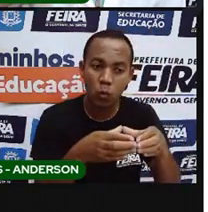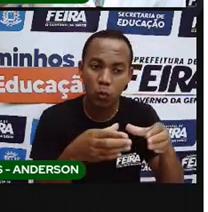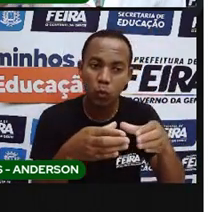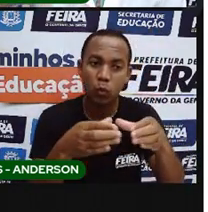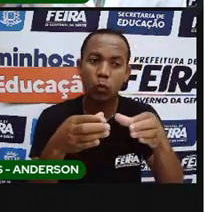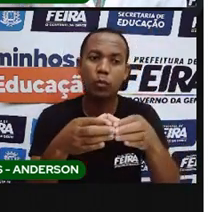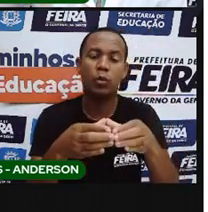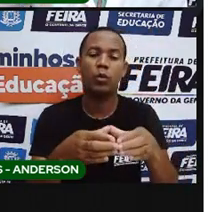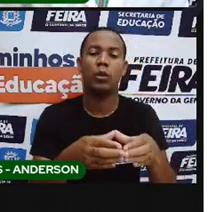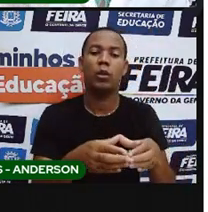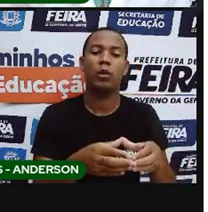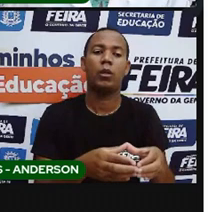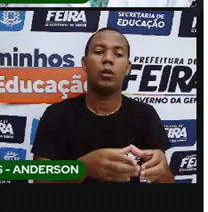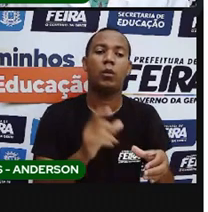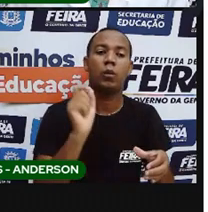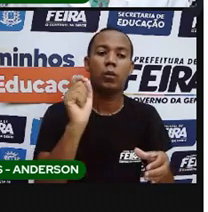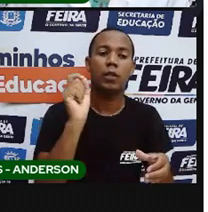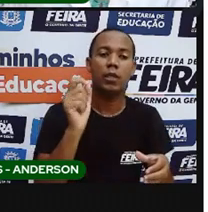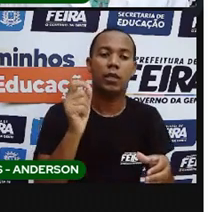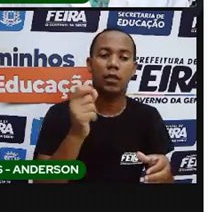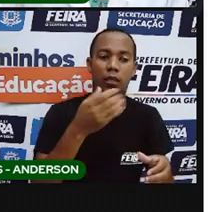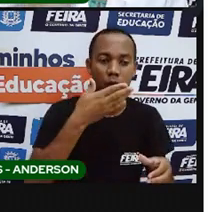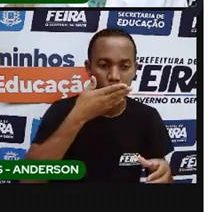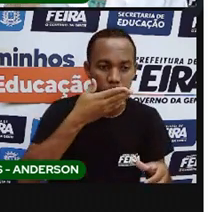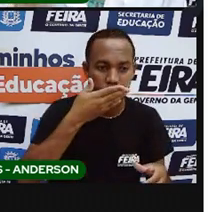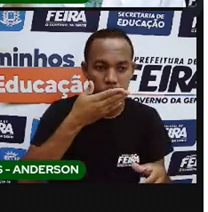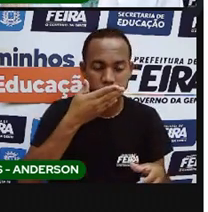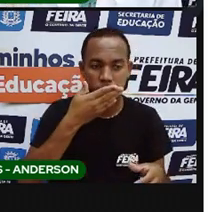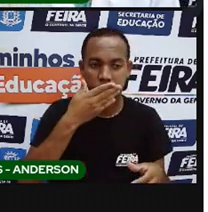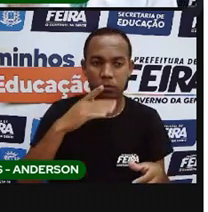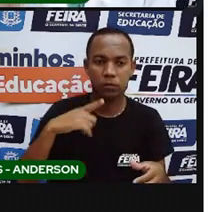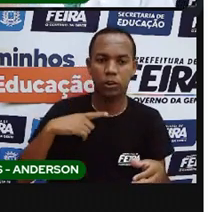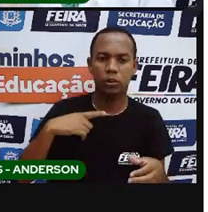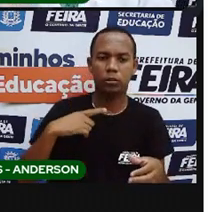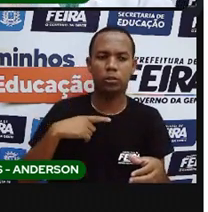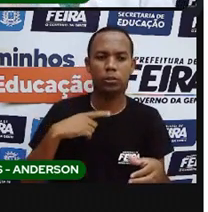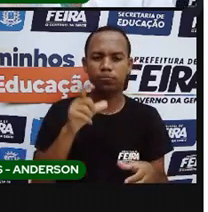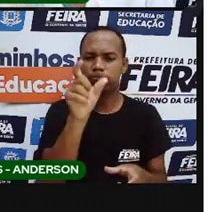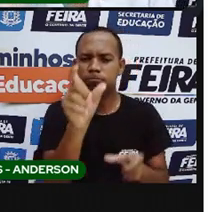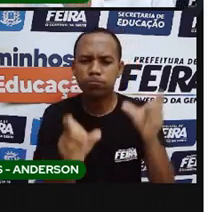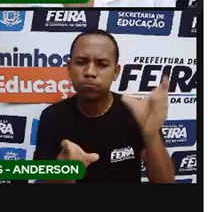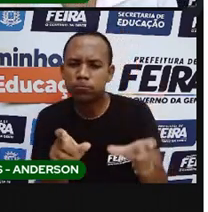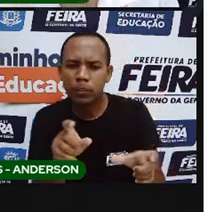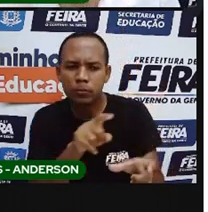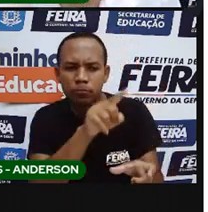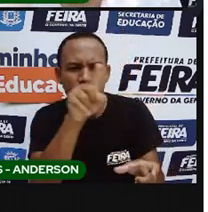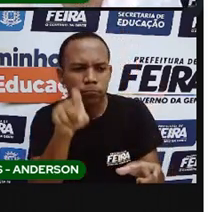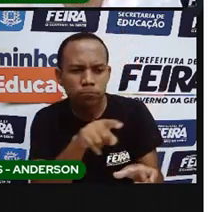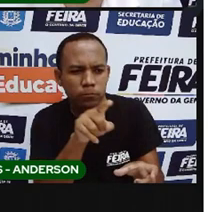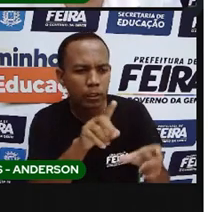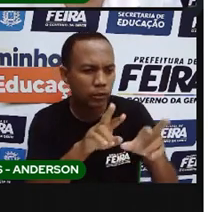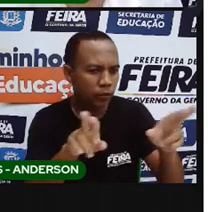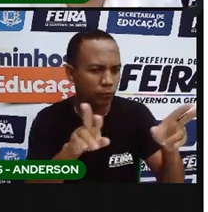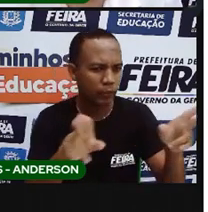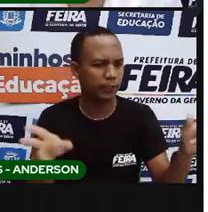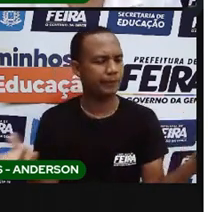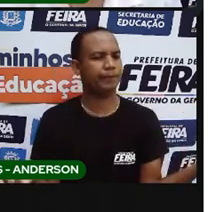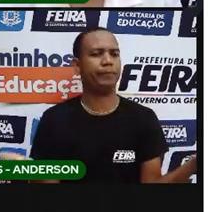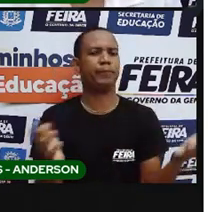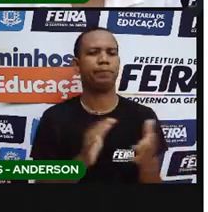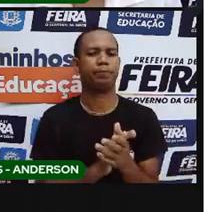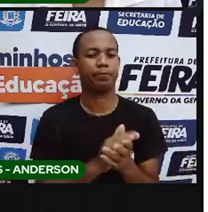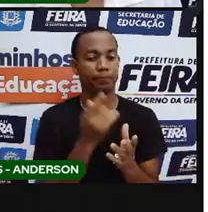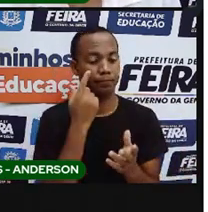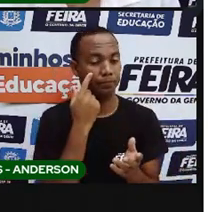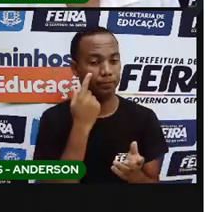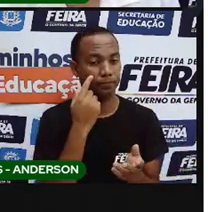verdade, cada um dessas tribos, eles tinham o quê? Características próprias, né? E a gente vai vendo de algumas aqui no